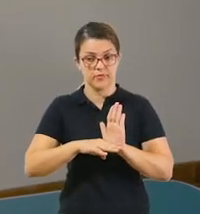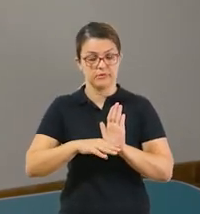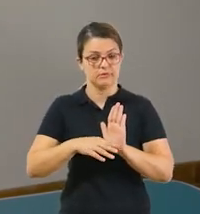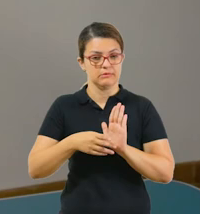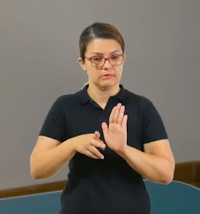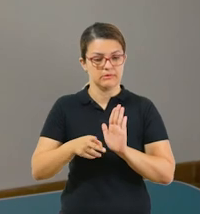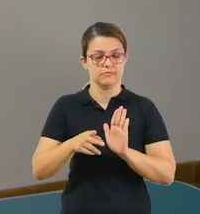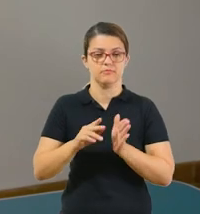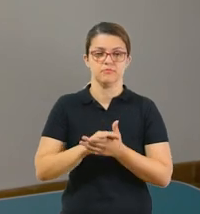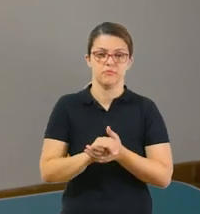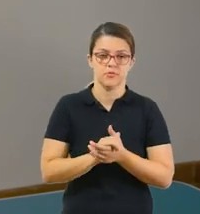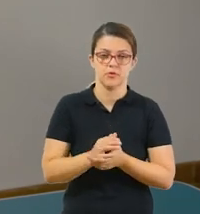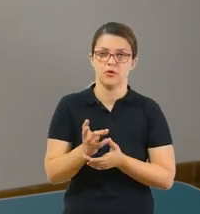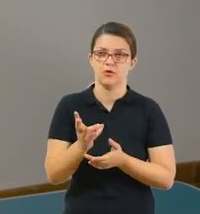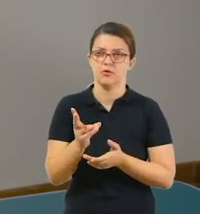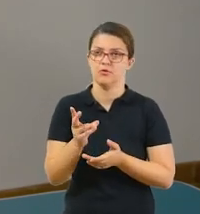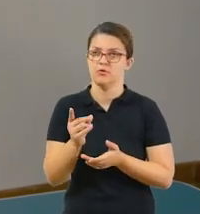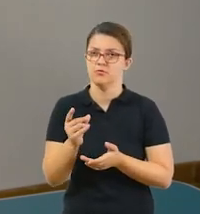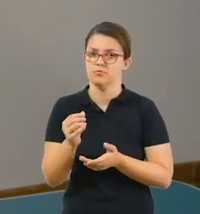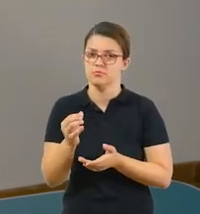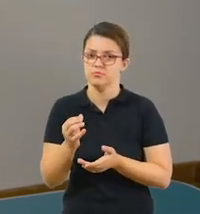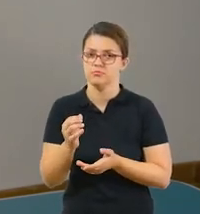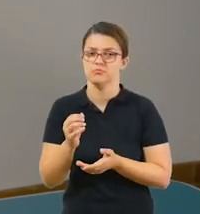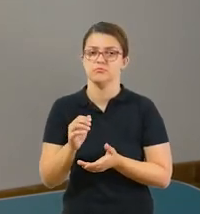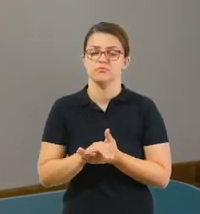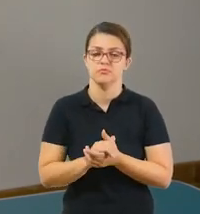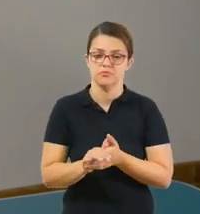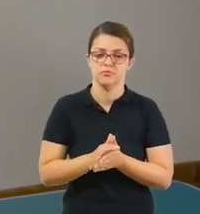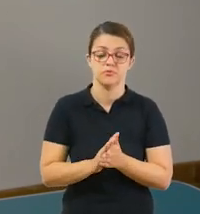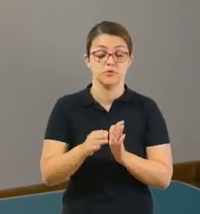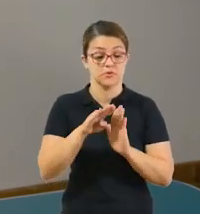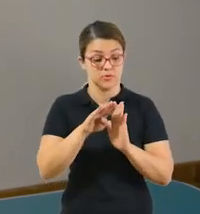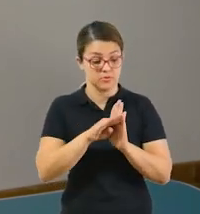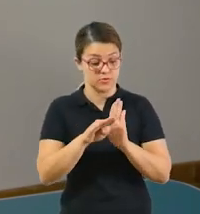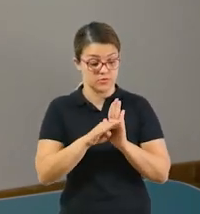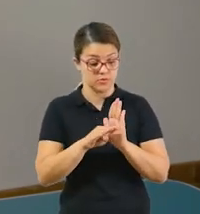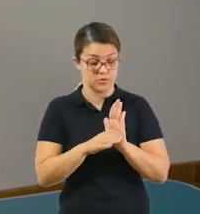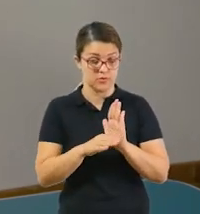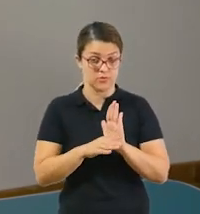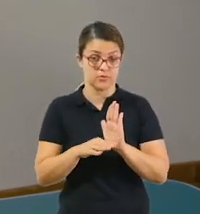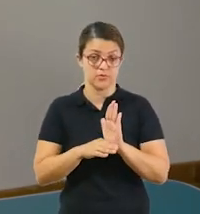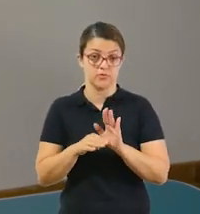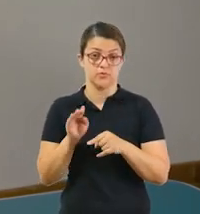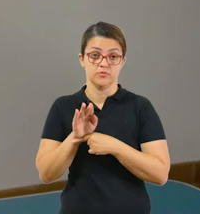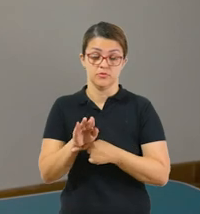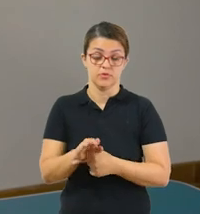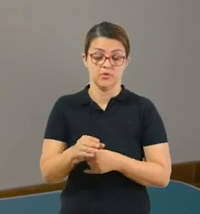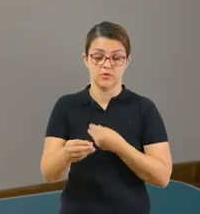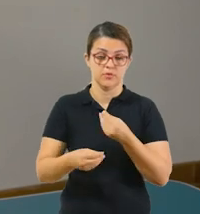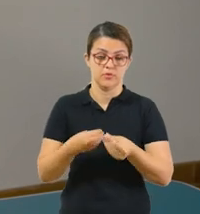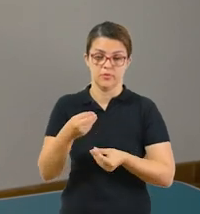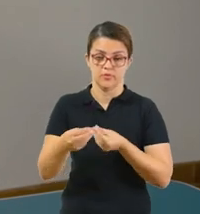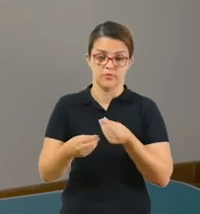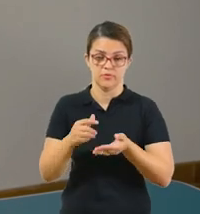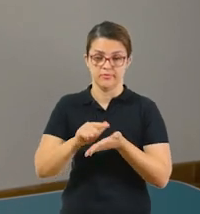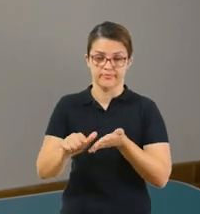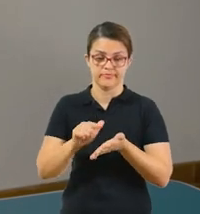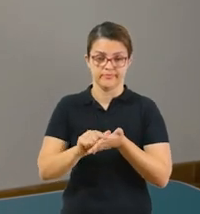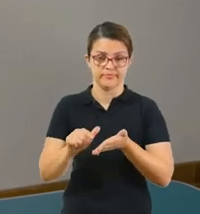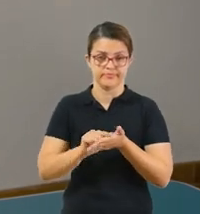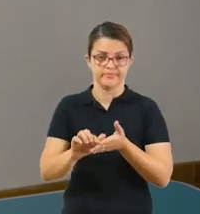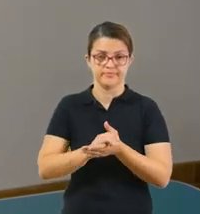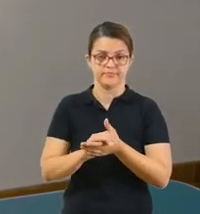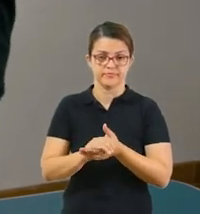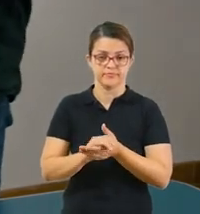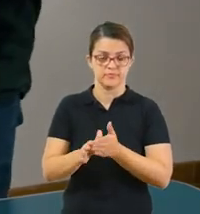sempre contando os 20 segundinhos, fazendo a sequência que se pede. E isso vai ajudar vocês a aprenderem como lavar as mãos corretamente,